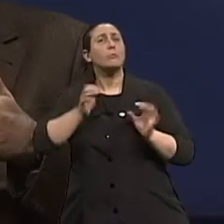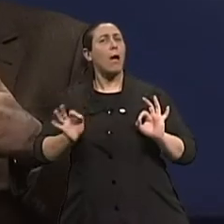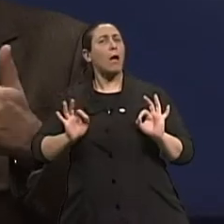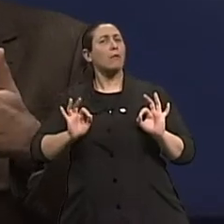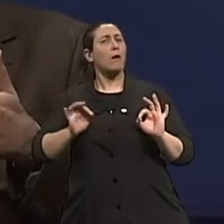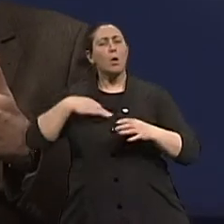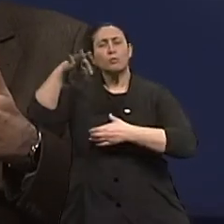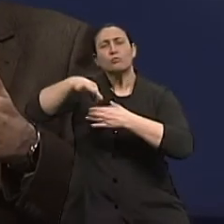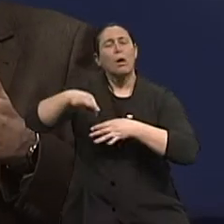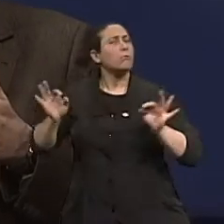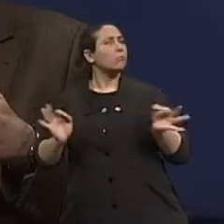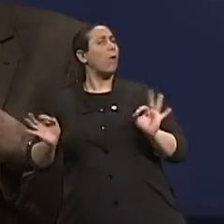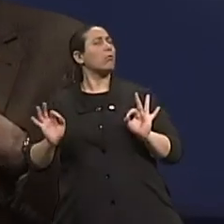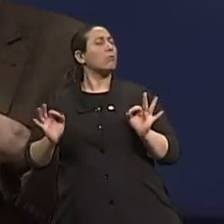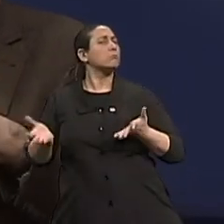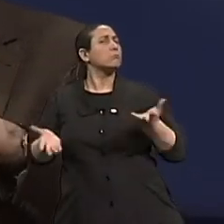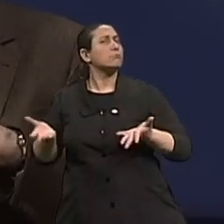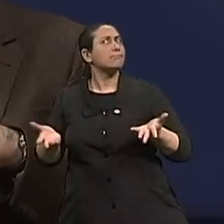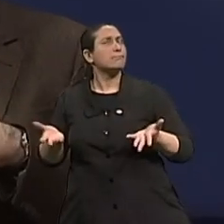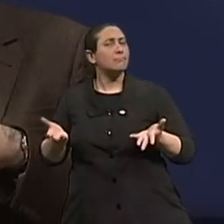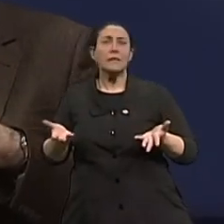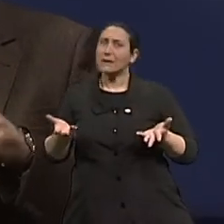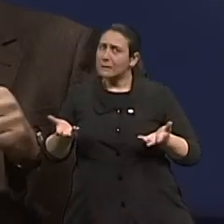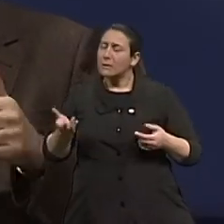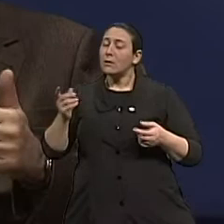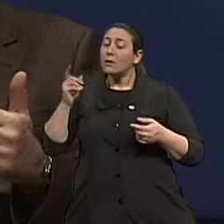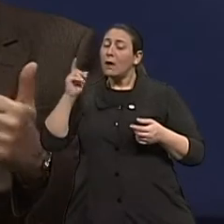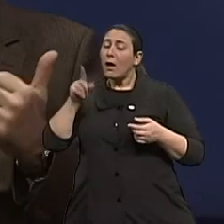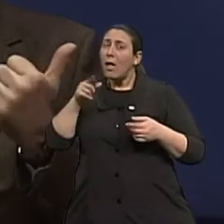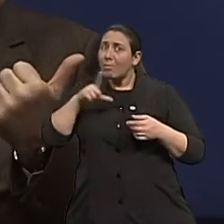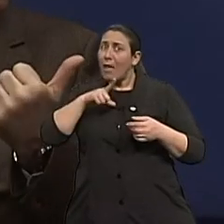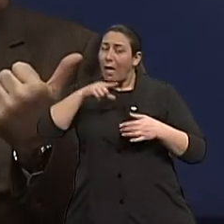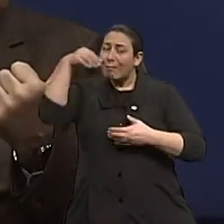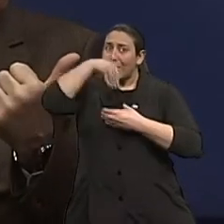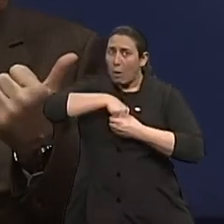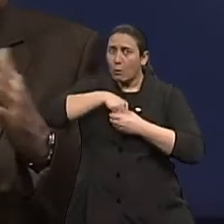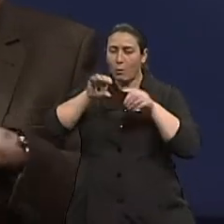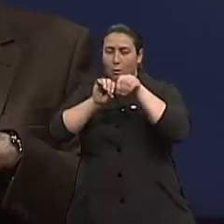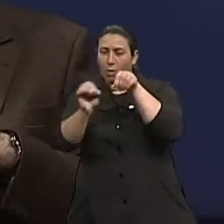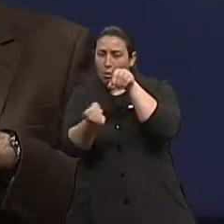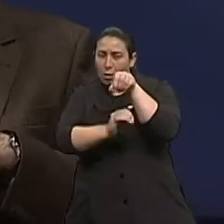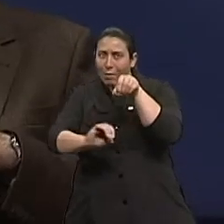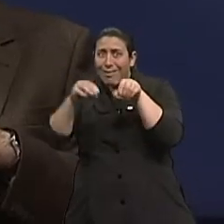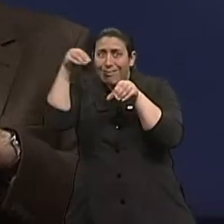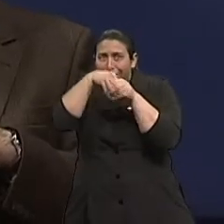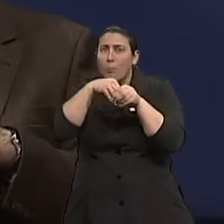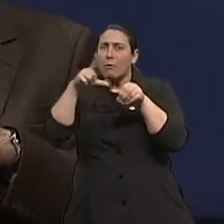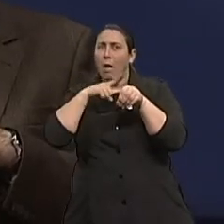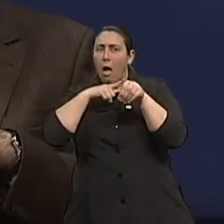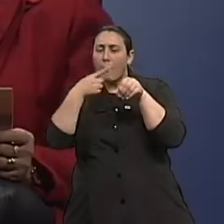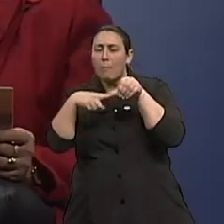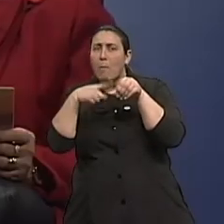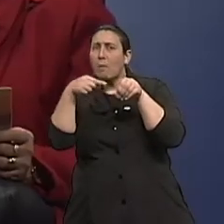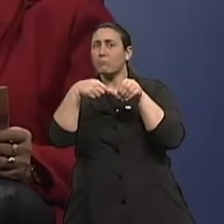Lá tem uma pequena alteração, modificando o intestino que antes estava com problema. E